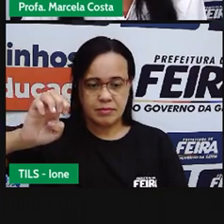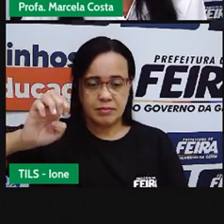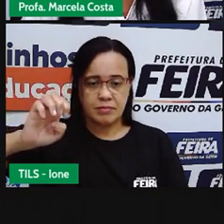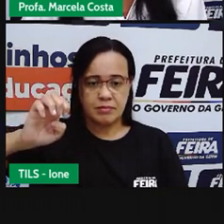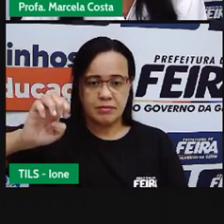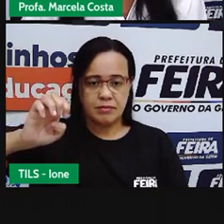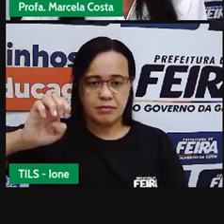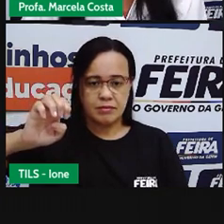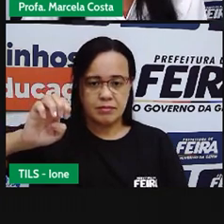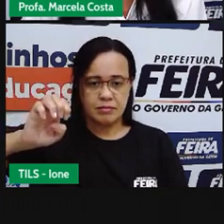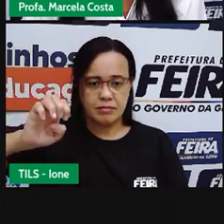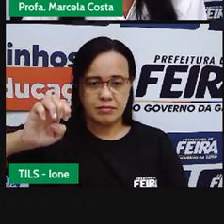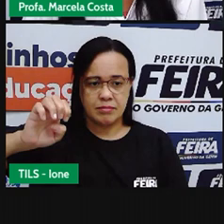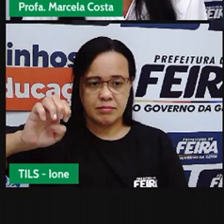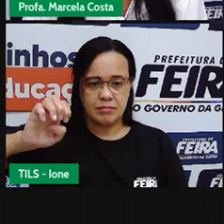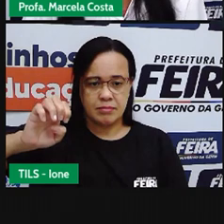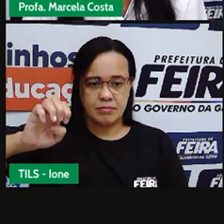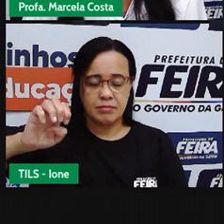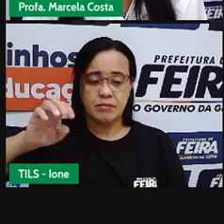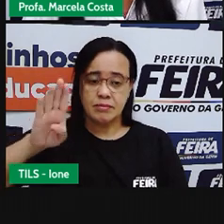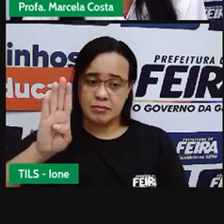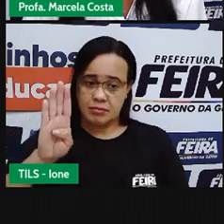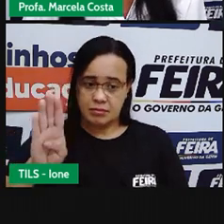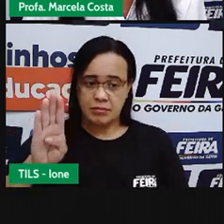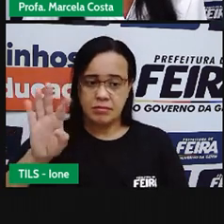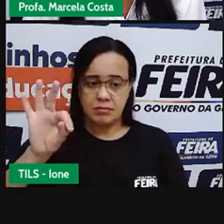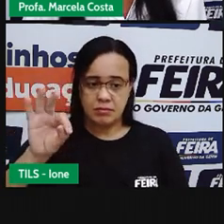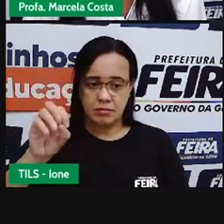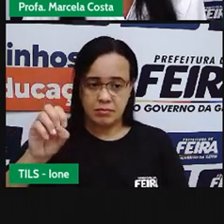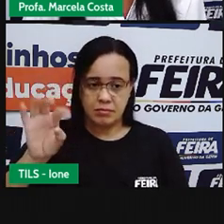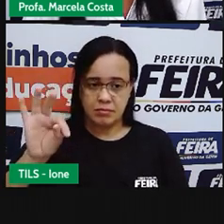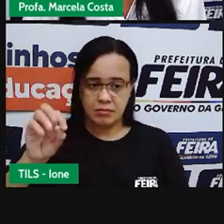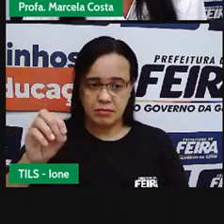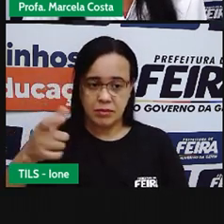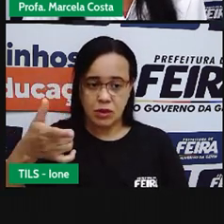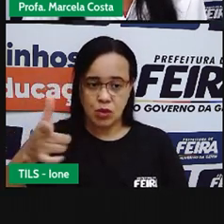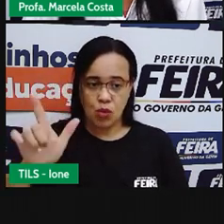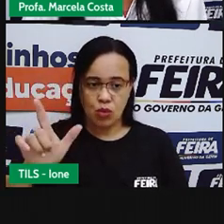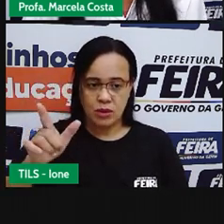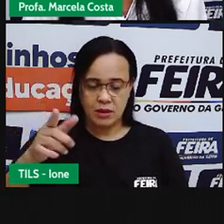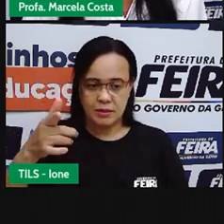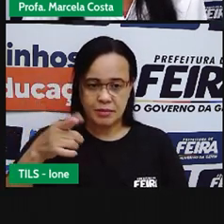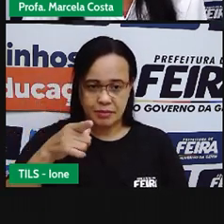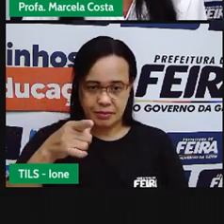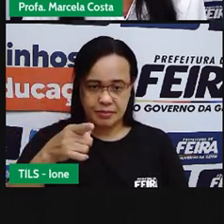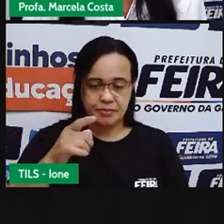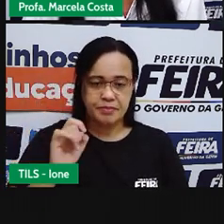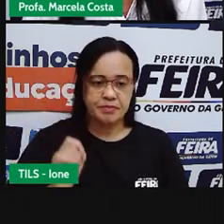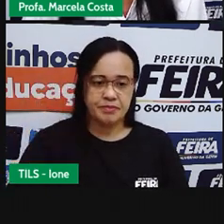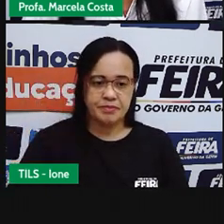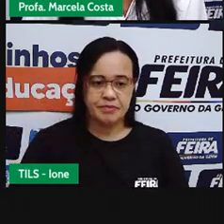Botou Outra palavra Com a letra B E